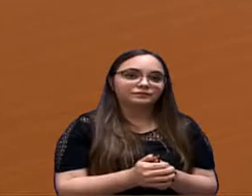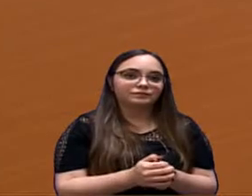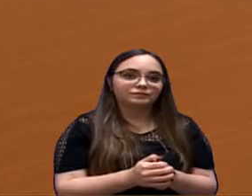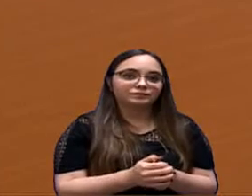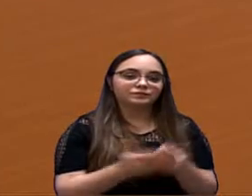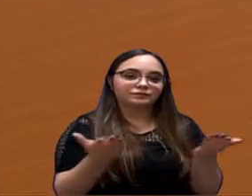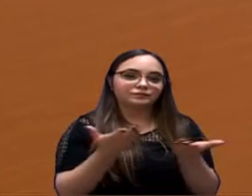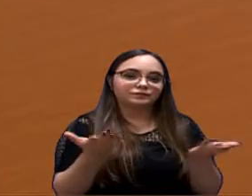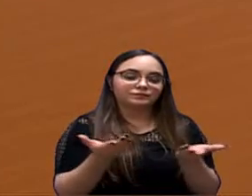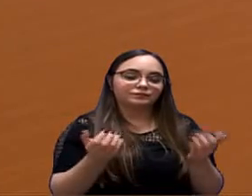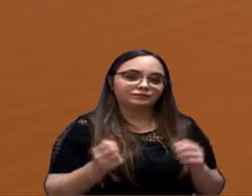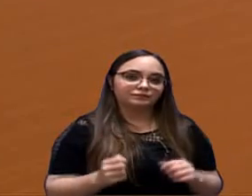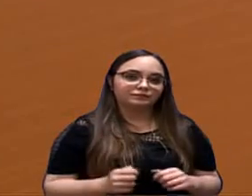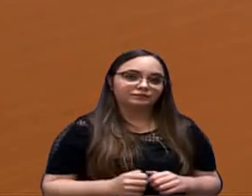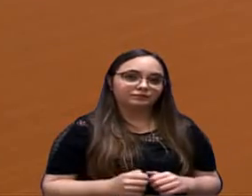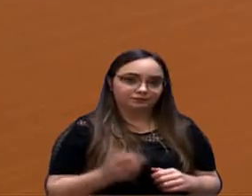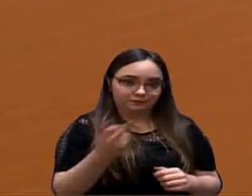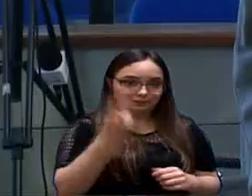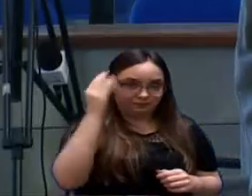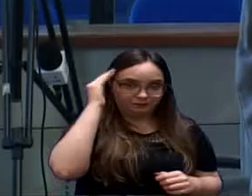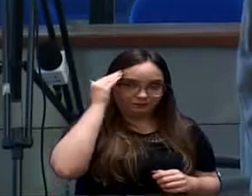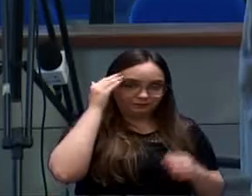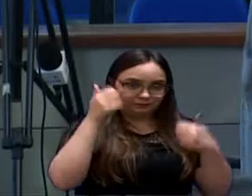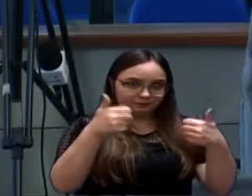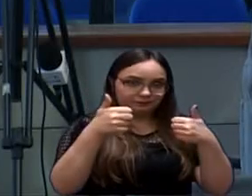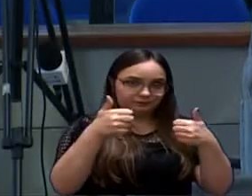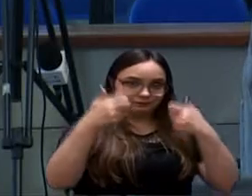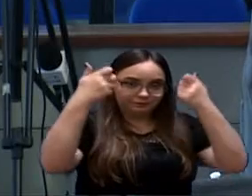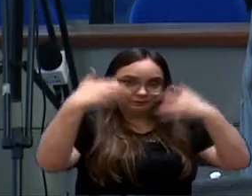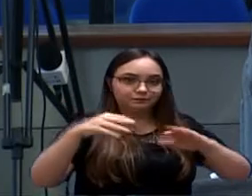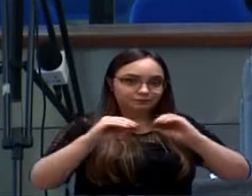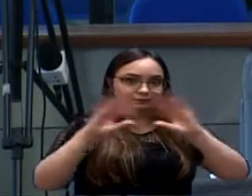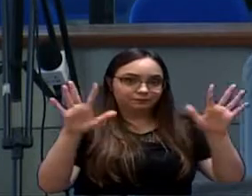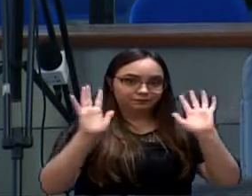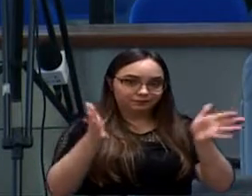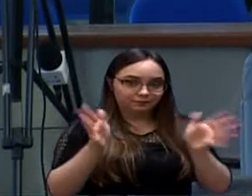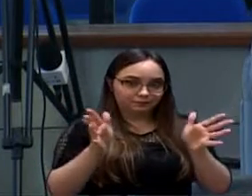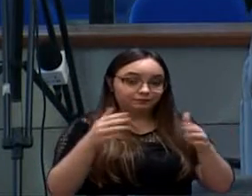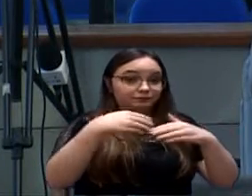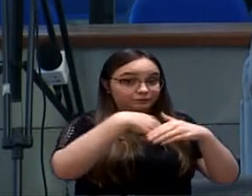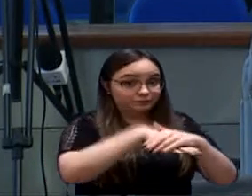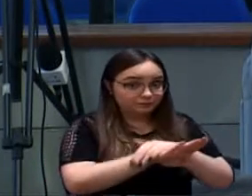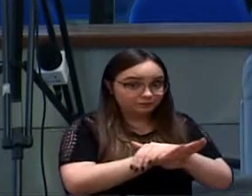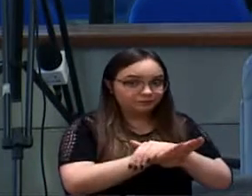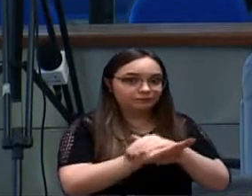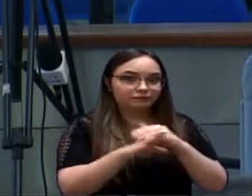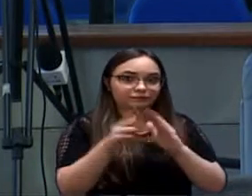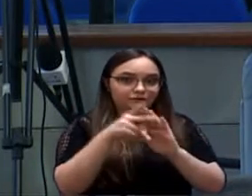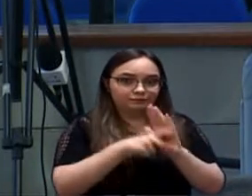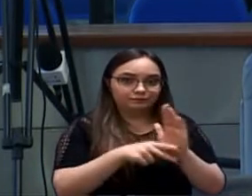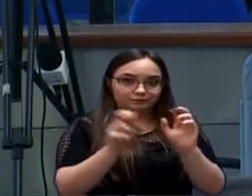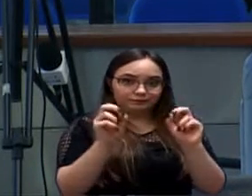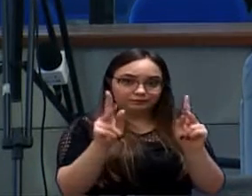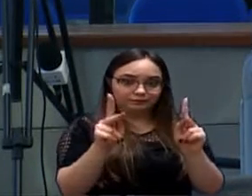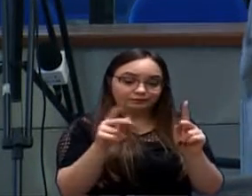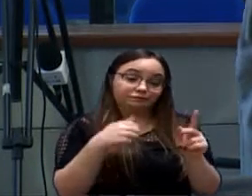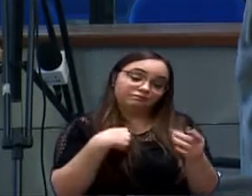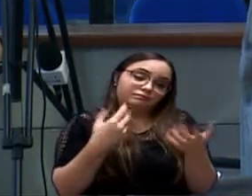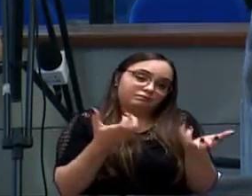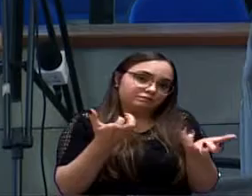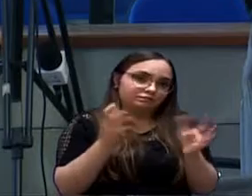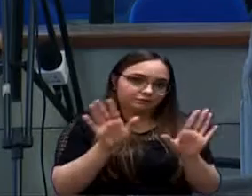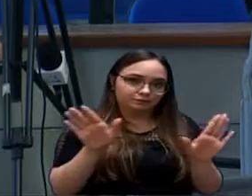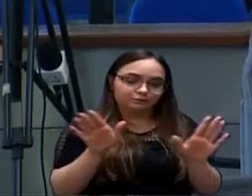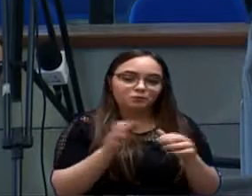Os vereadores entenderam o que eu falei e está explicado pela retirada do projeto, ok? Eu coloco... Eu pelo menos gostaria de